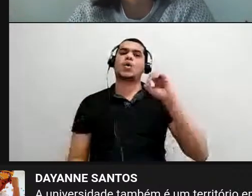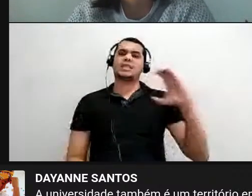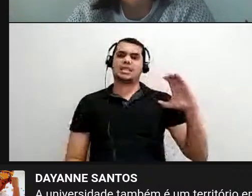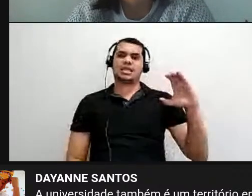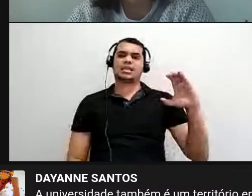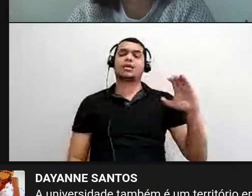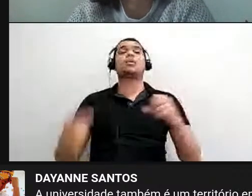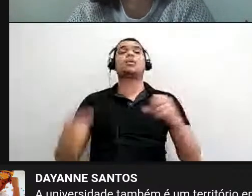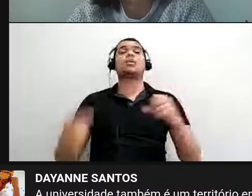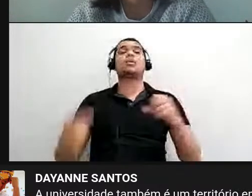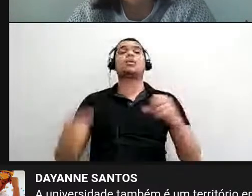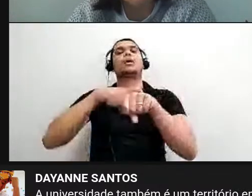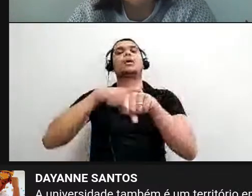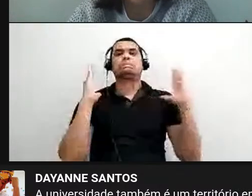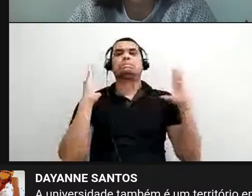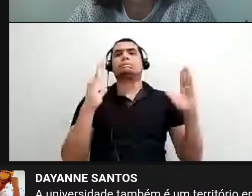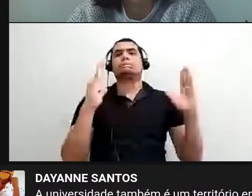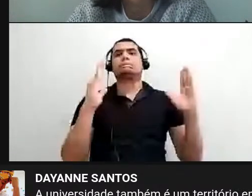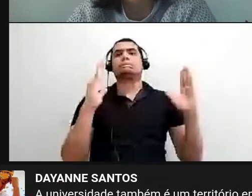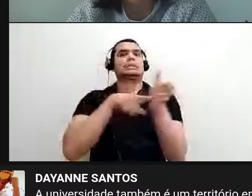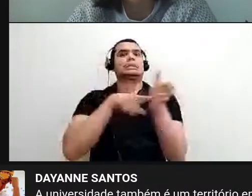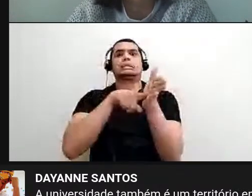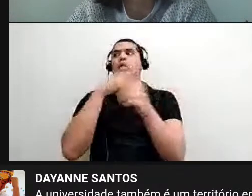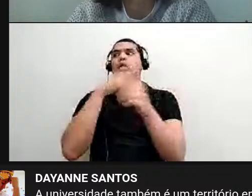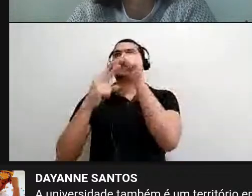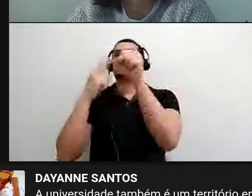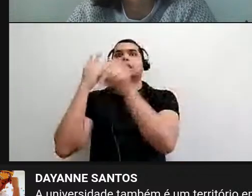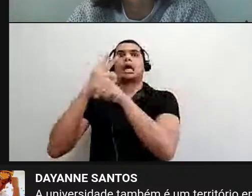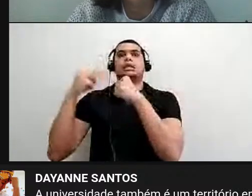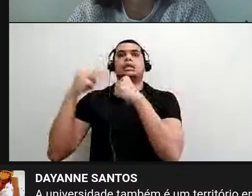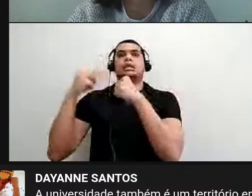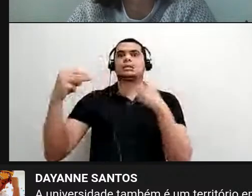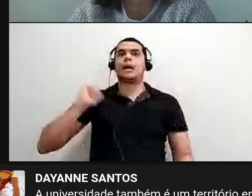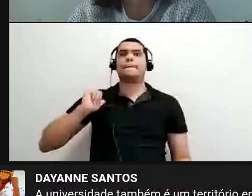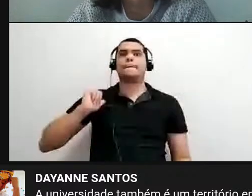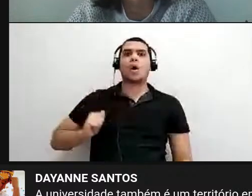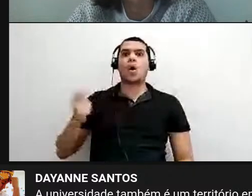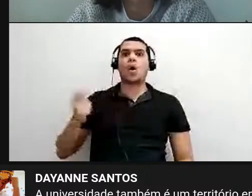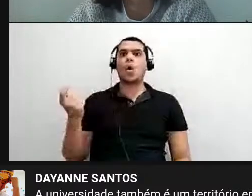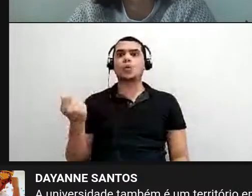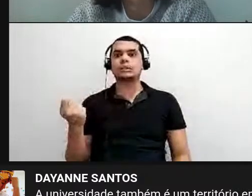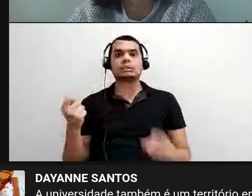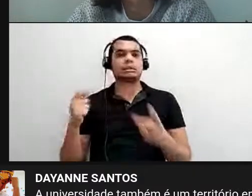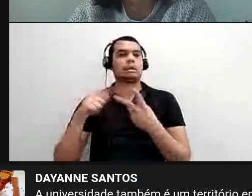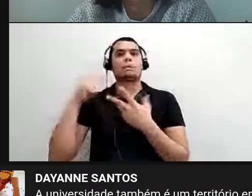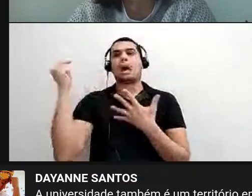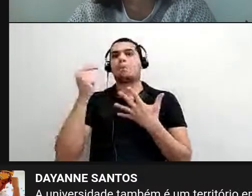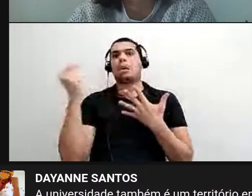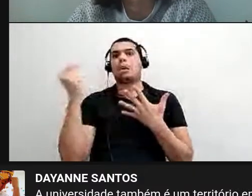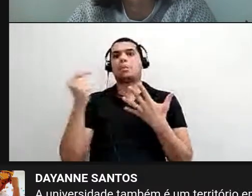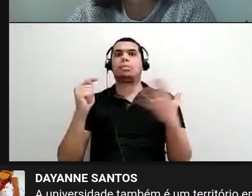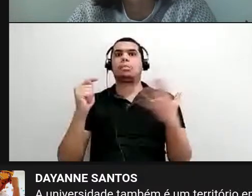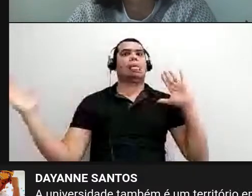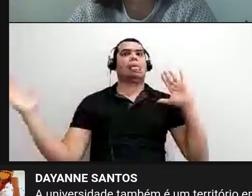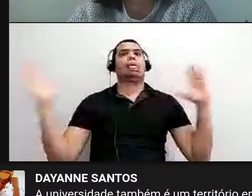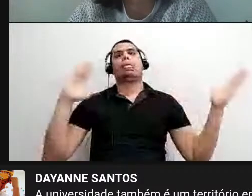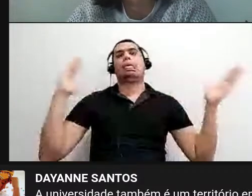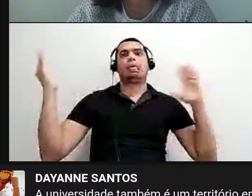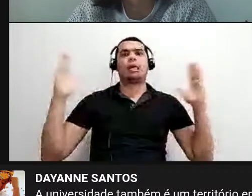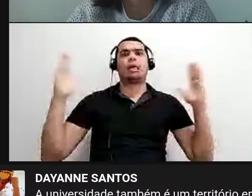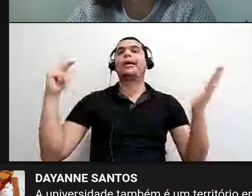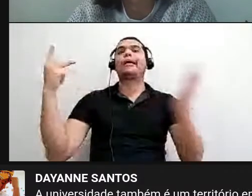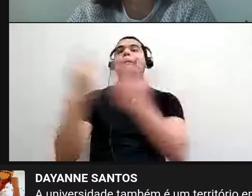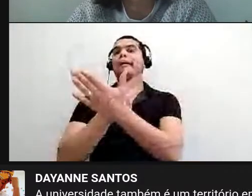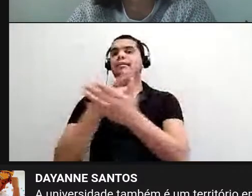pesquisa em dois anos no mestrado, e tem a bolsa, e tem não sei o quê, e no meio de tudo isso tem um negócio chamado ansiedade que vai